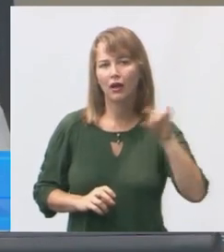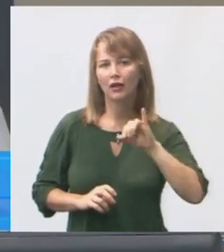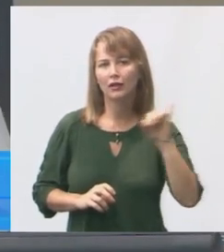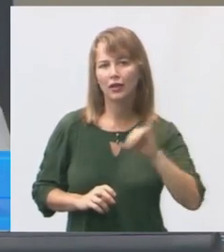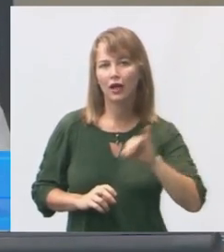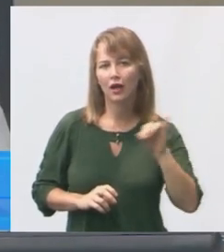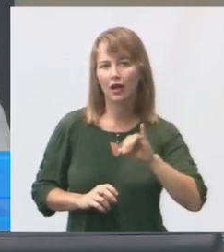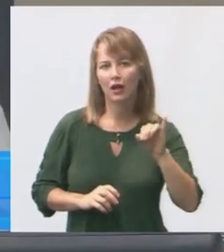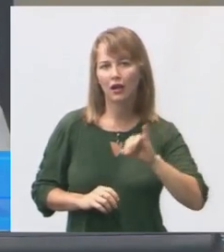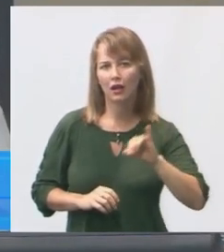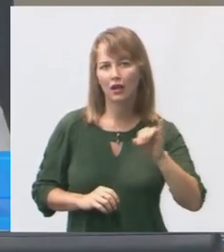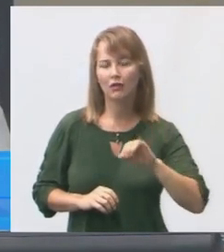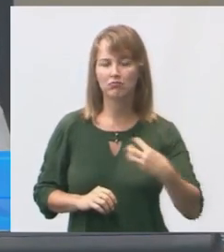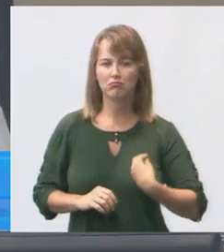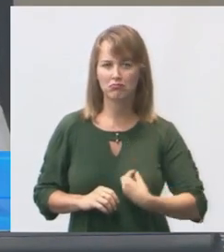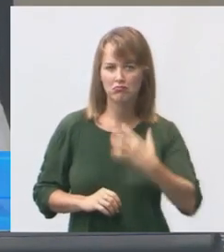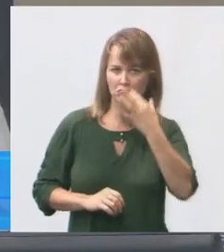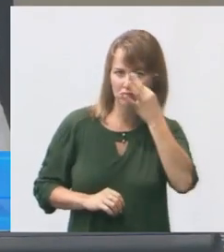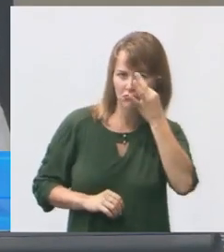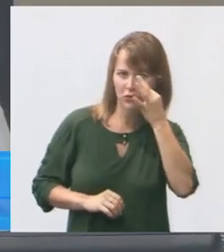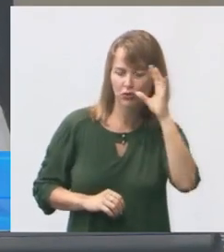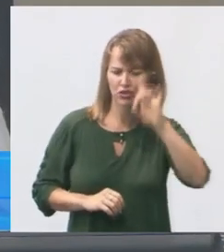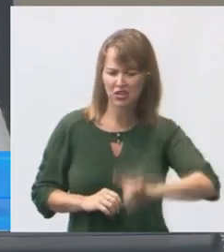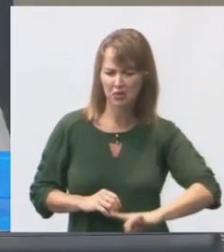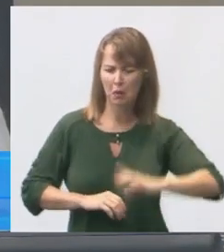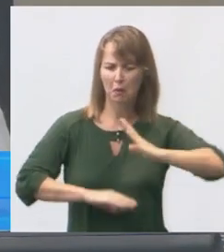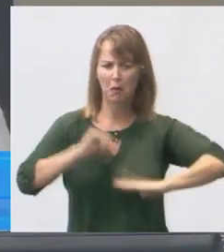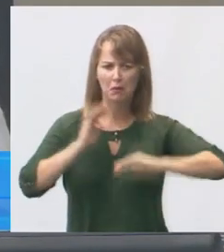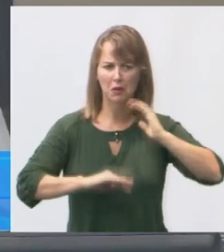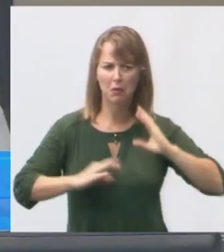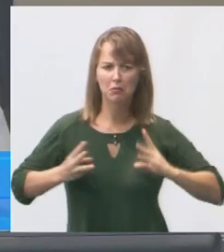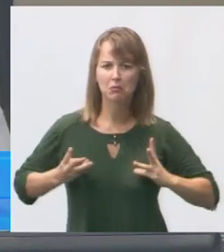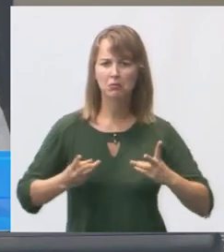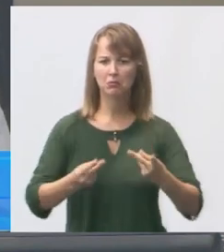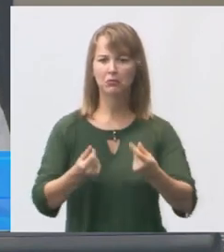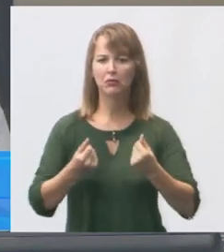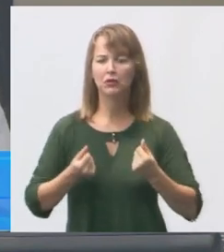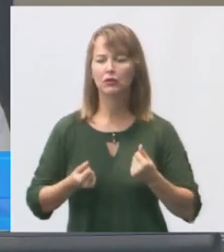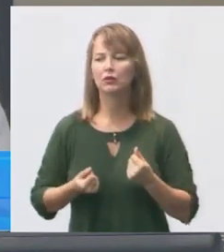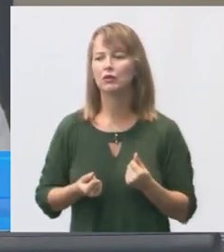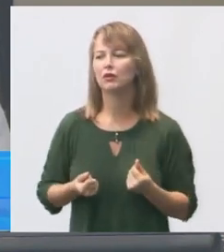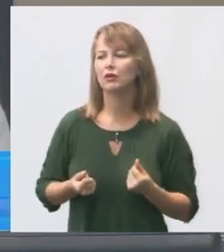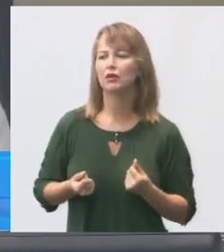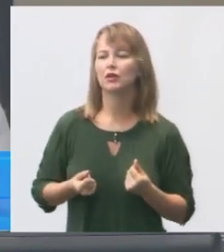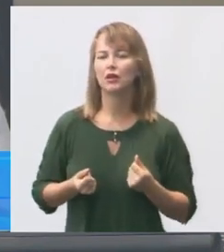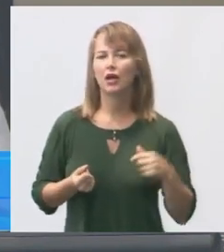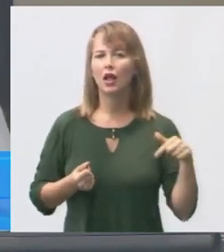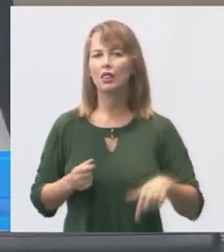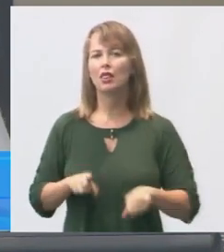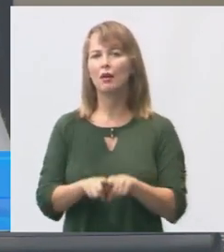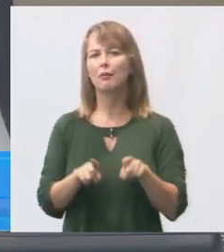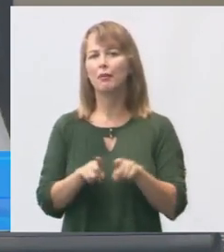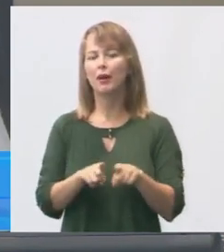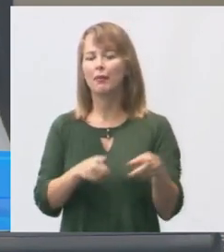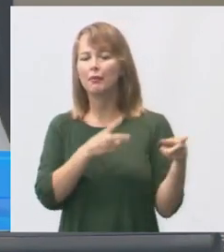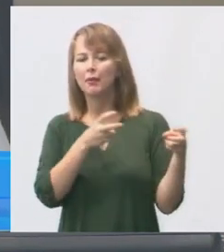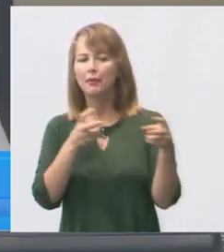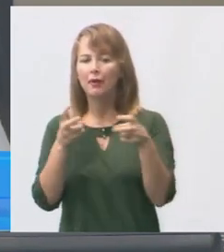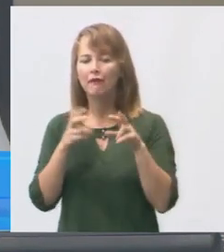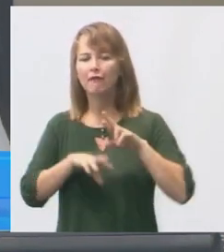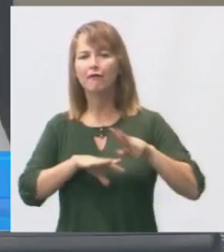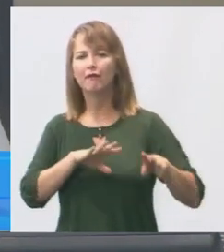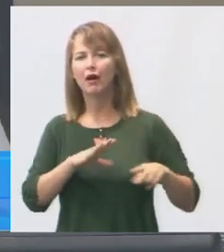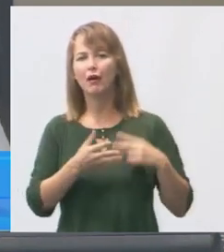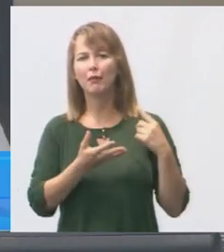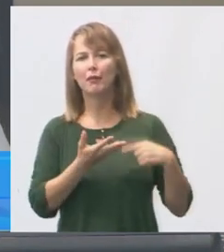lá, presente, diretor, um diretor muito competente, o Kiko, e aqui também identificamos diversos problemas,